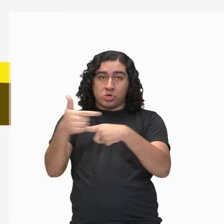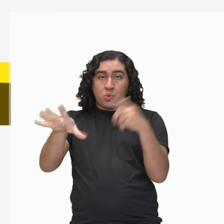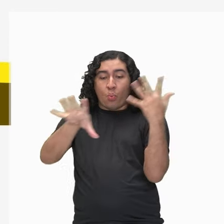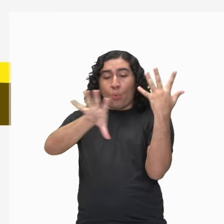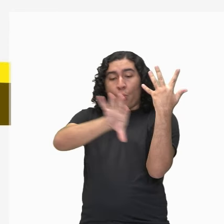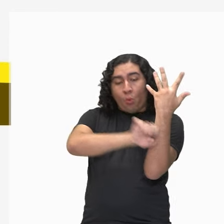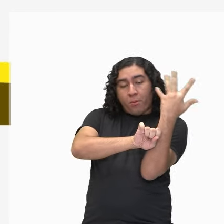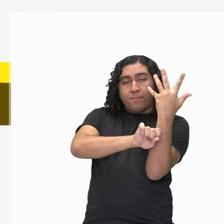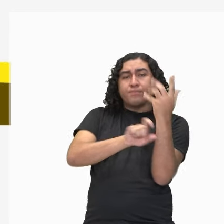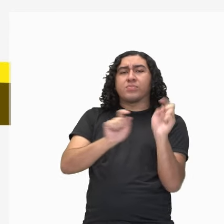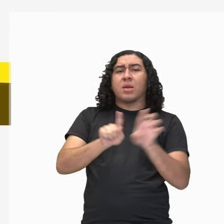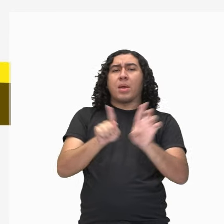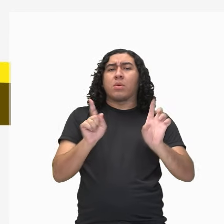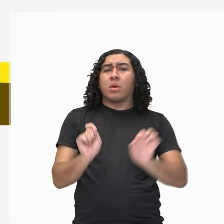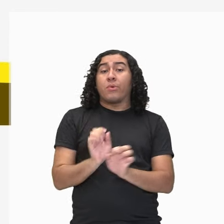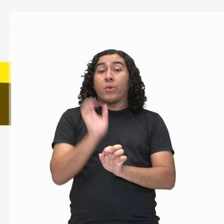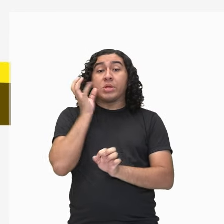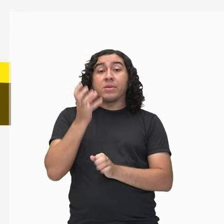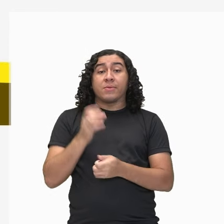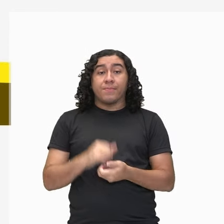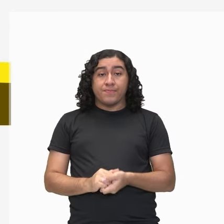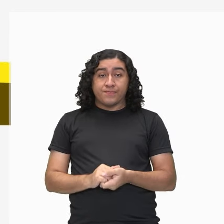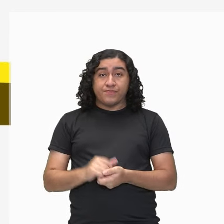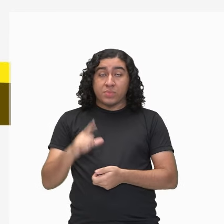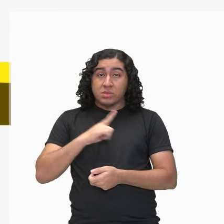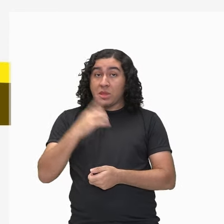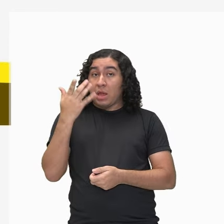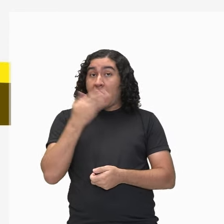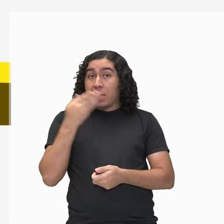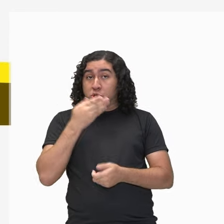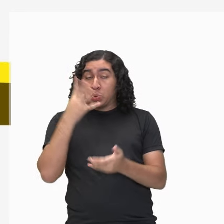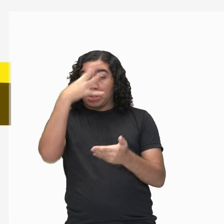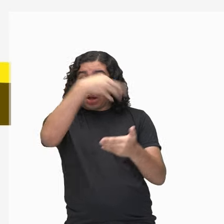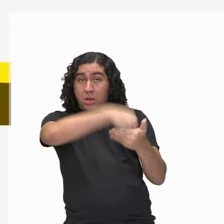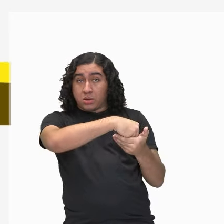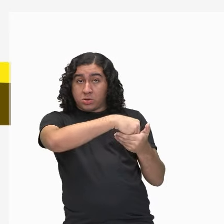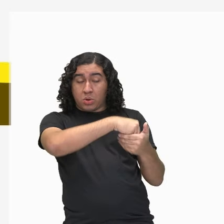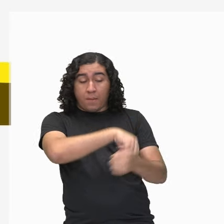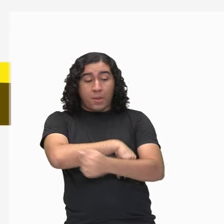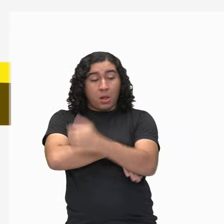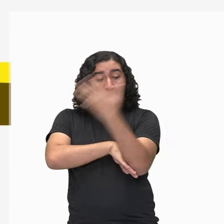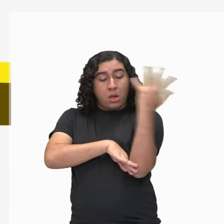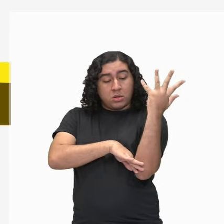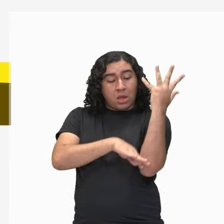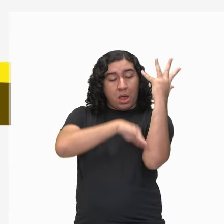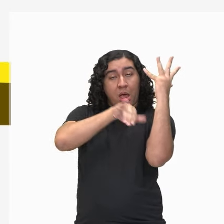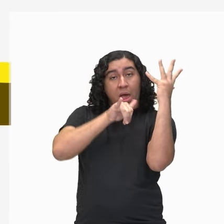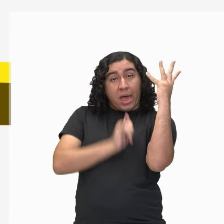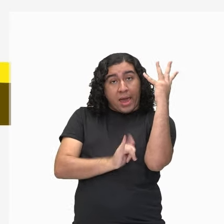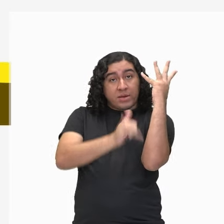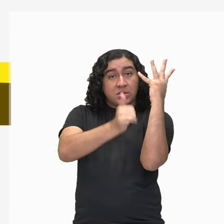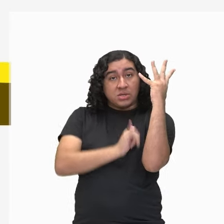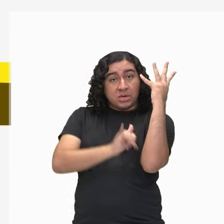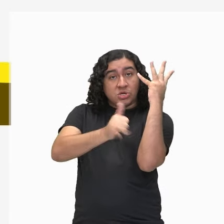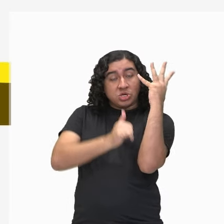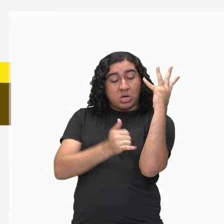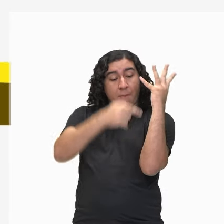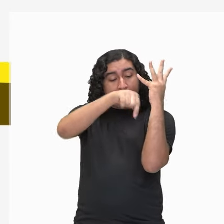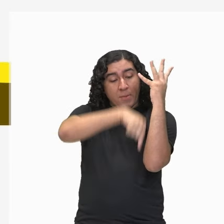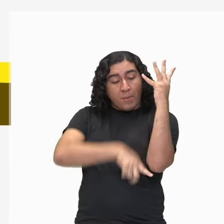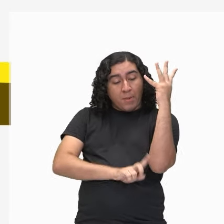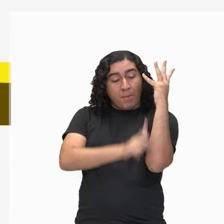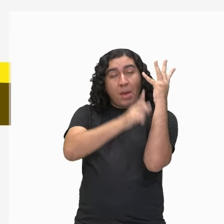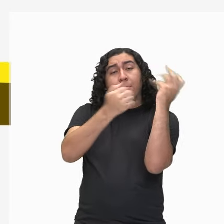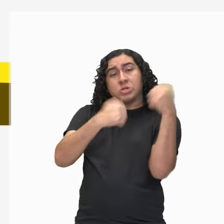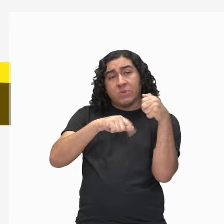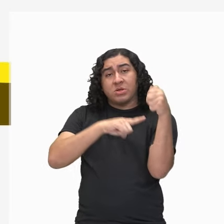ele vai fazer? Ele vai produzir o seu açúcar, né? O açúcar é a energia que essa planta precisa para se reproduzir,